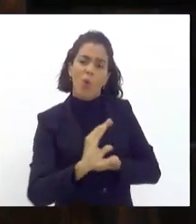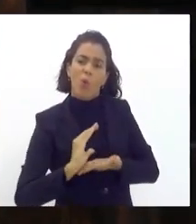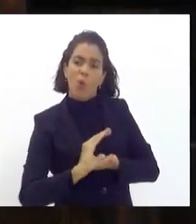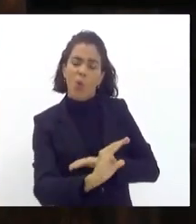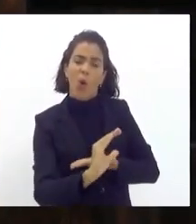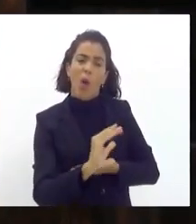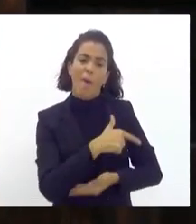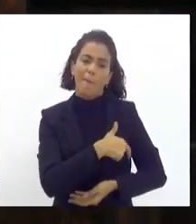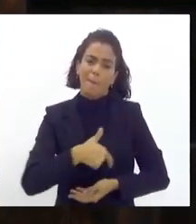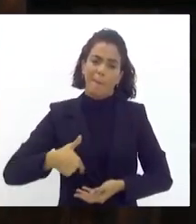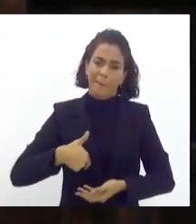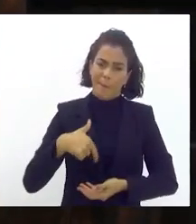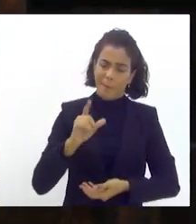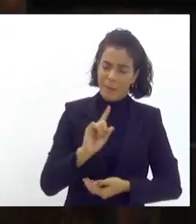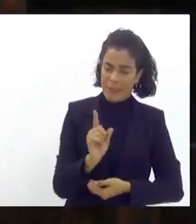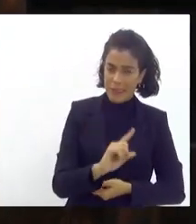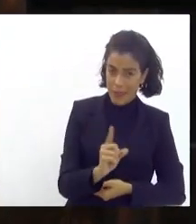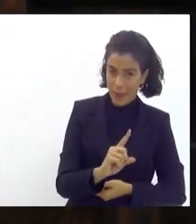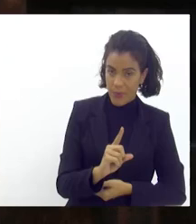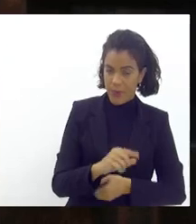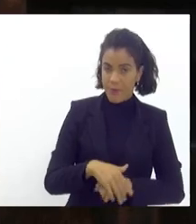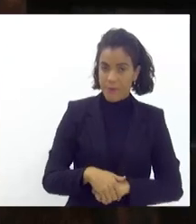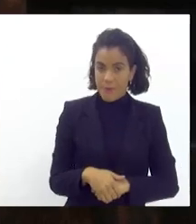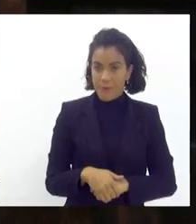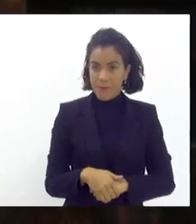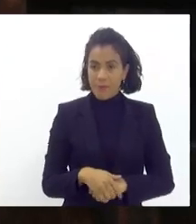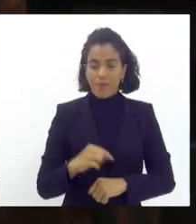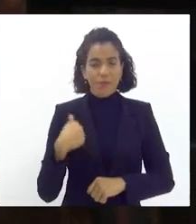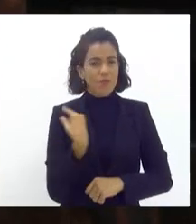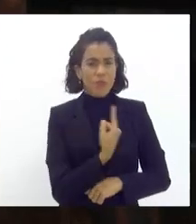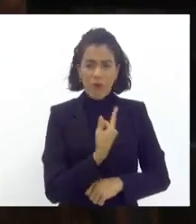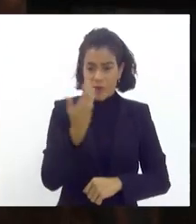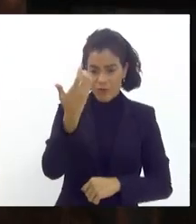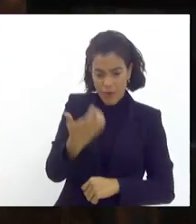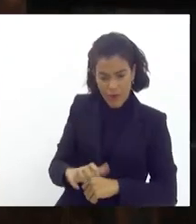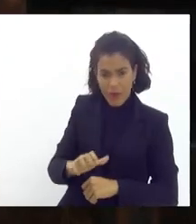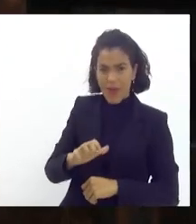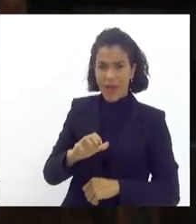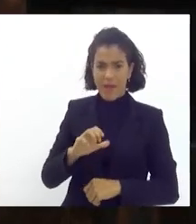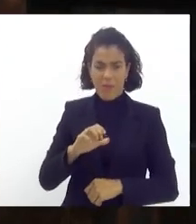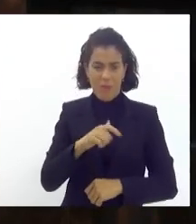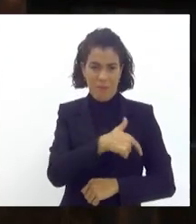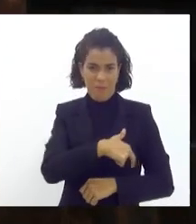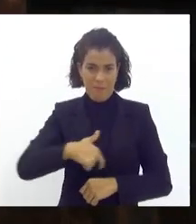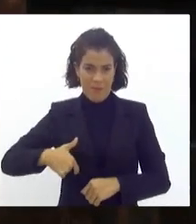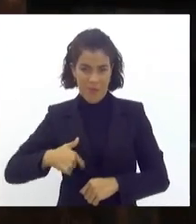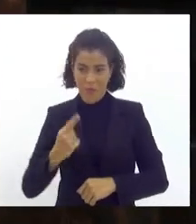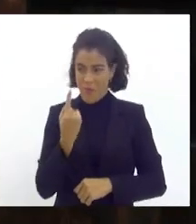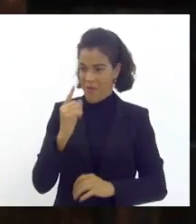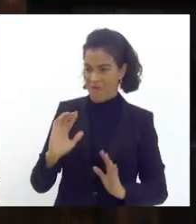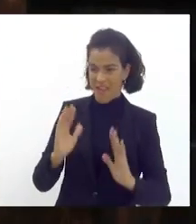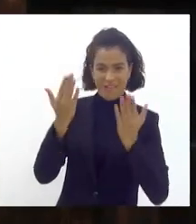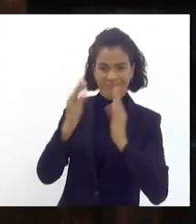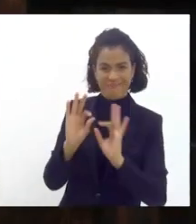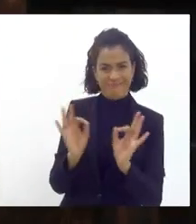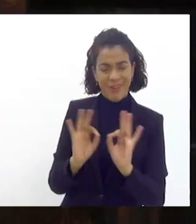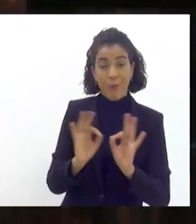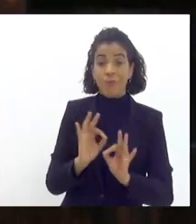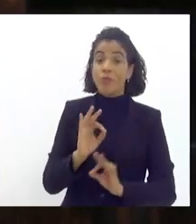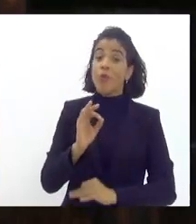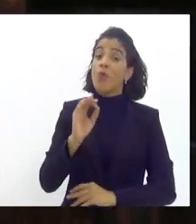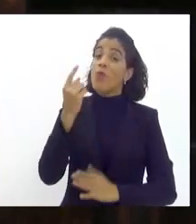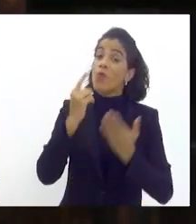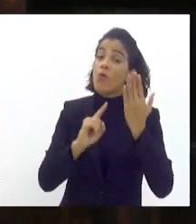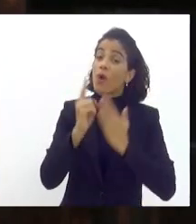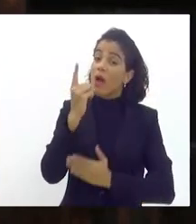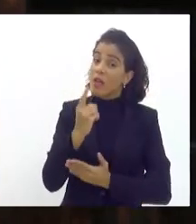ser patrocínio deputada Zaidan nós não queremos patrocínio para um evento nós precisamos que o carnaval seja